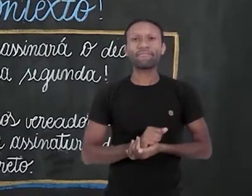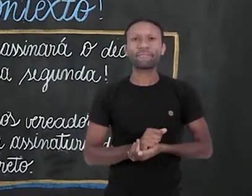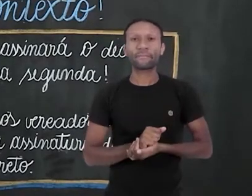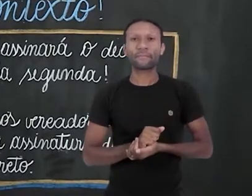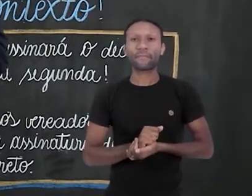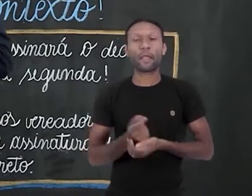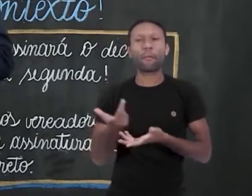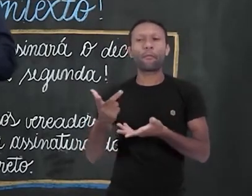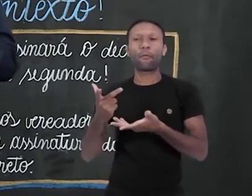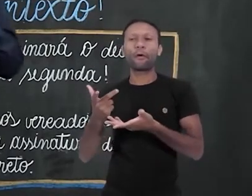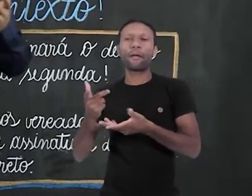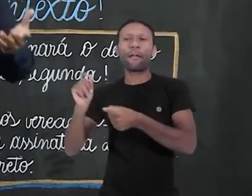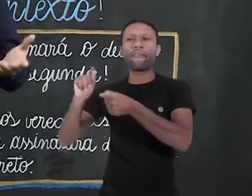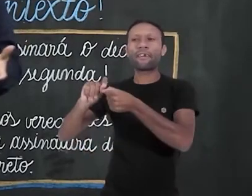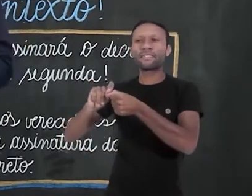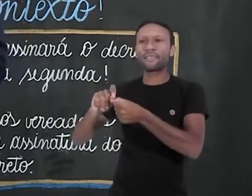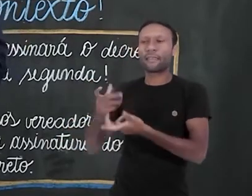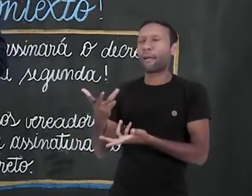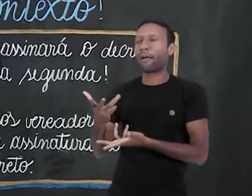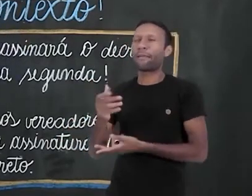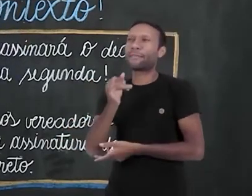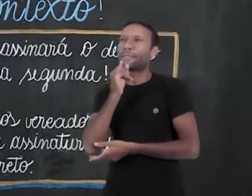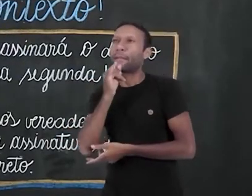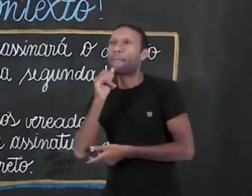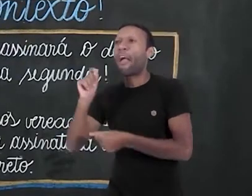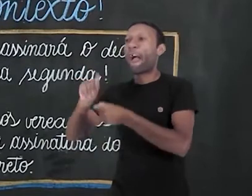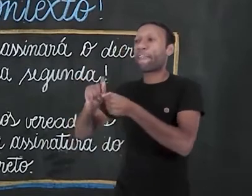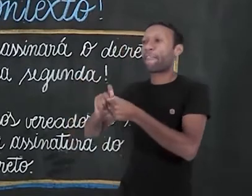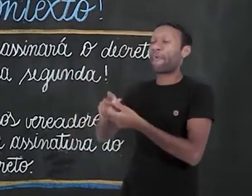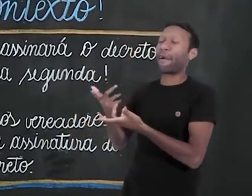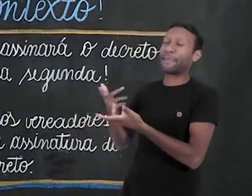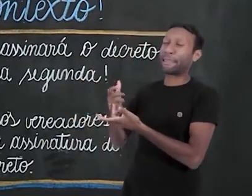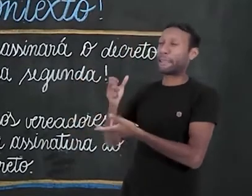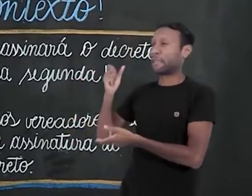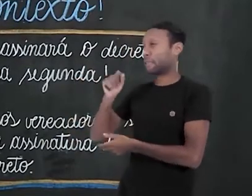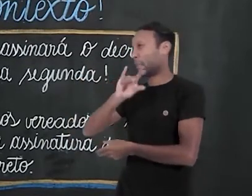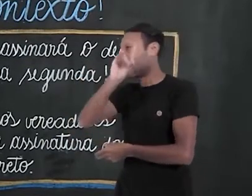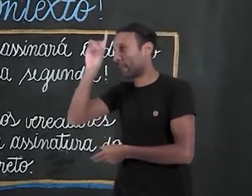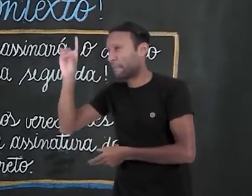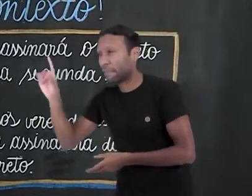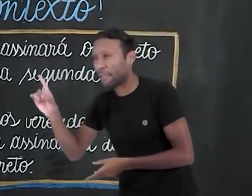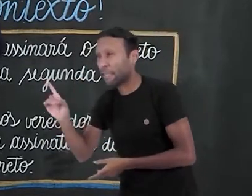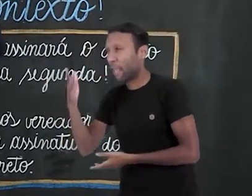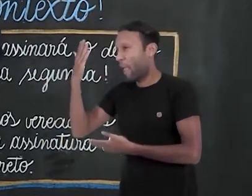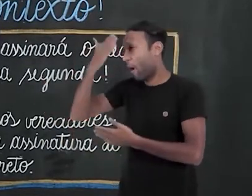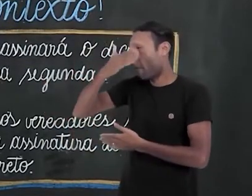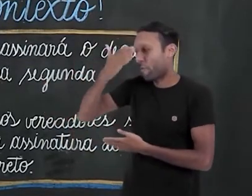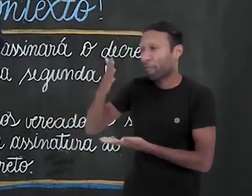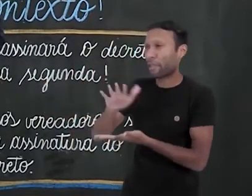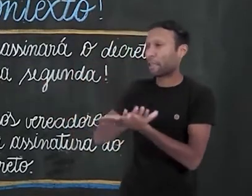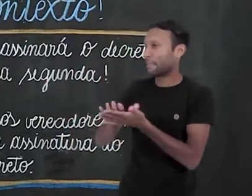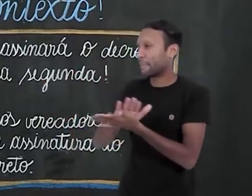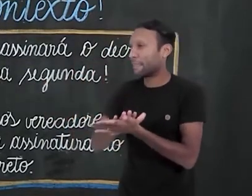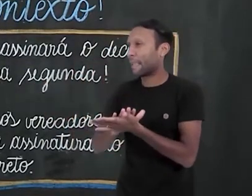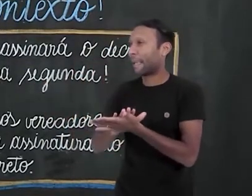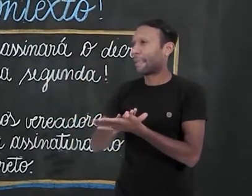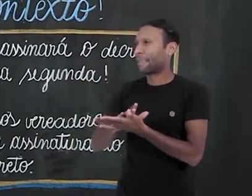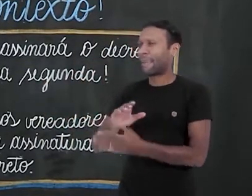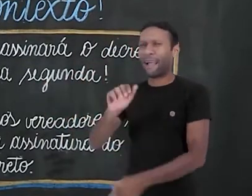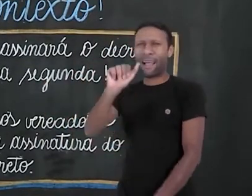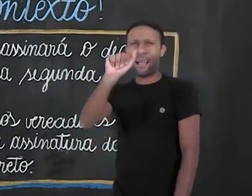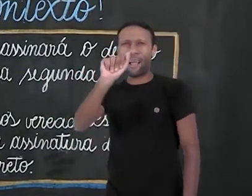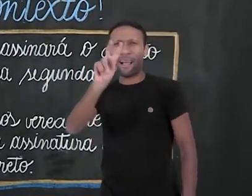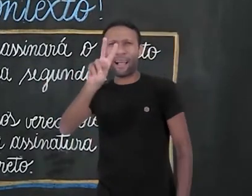o verbo fazer, quando eu digo faz dias que a gente não se vê, nesse caso eu mantenho no singular mesmo, ou construções com o verbo haver,